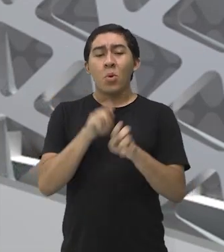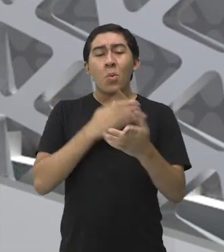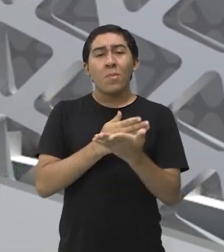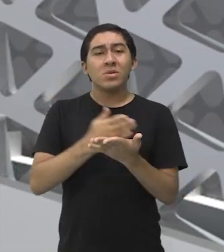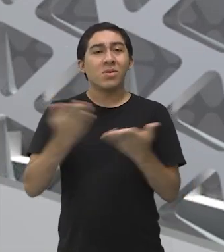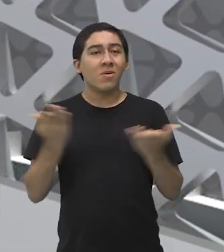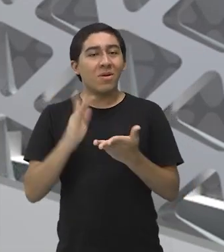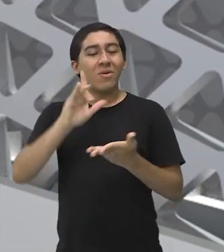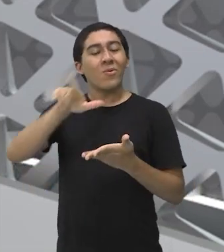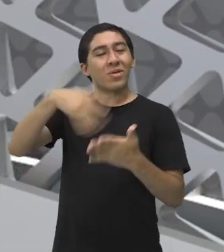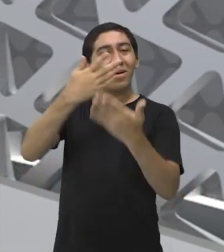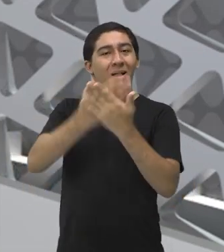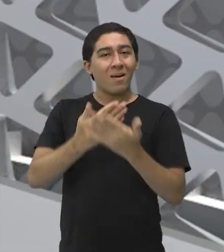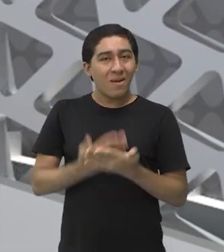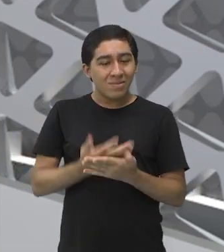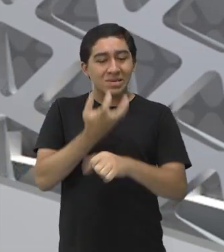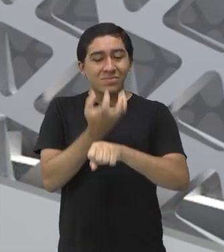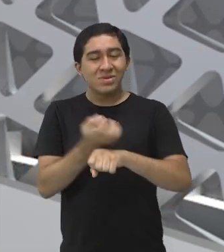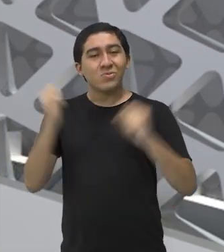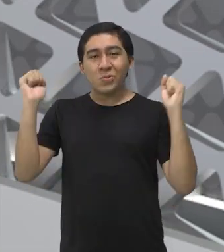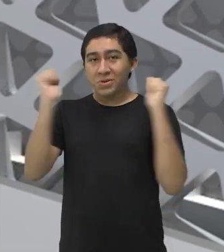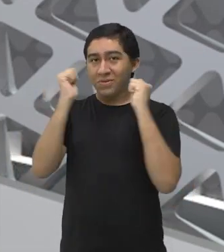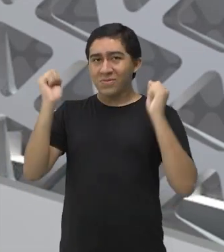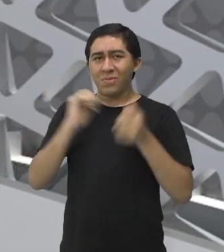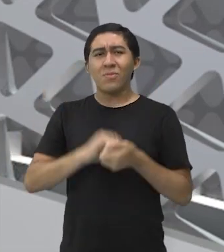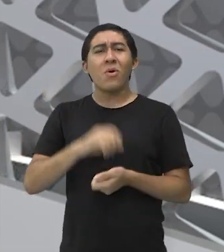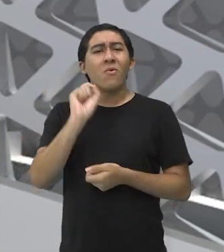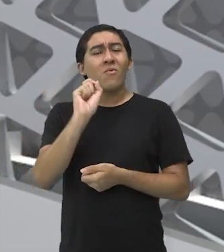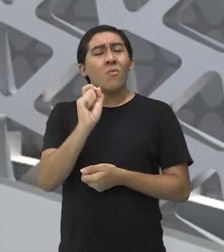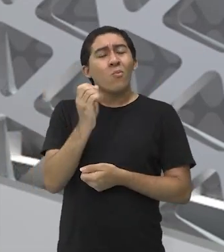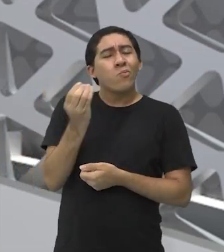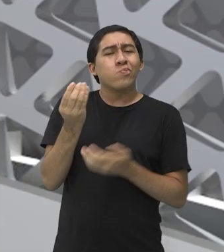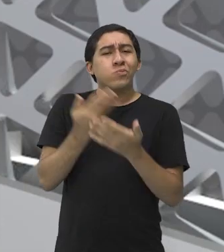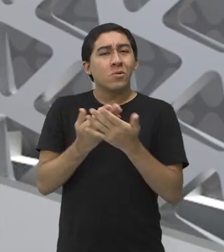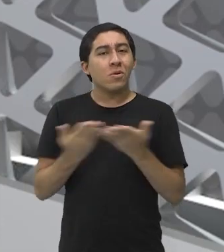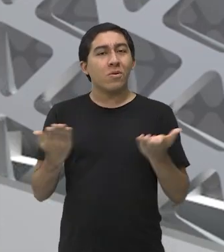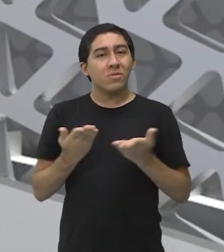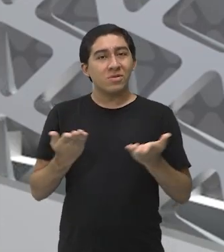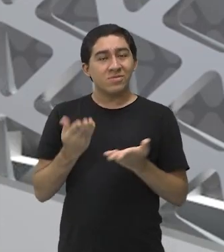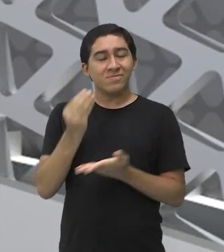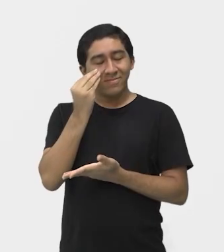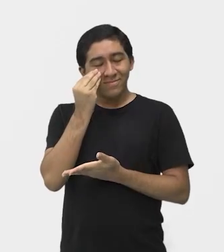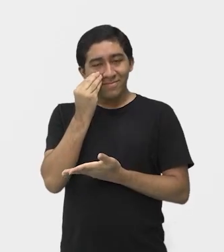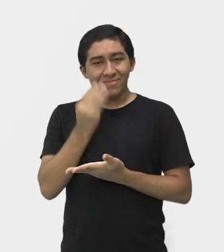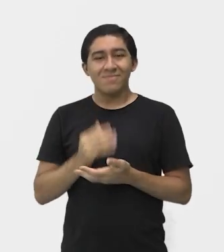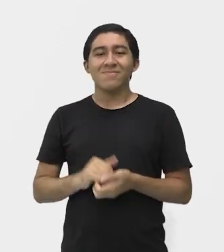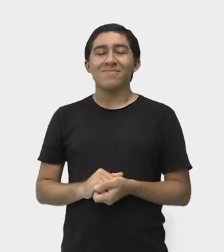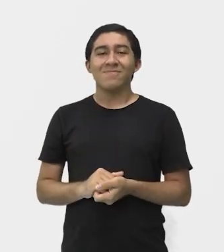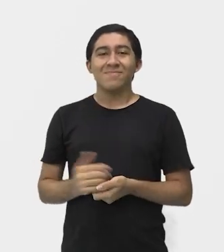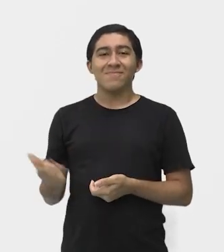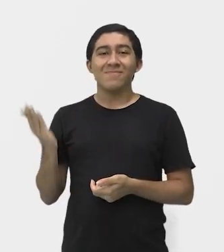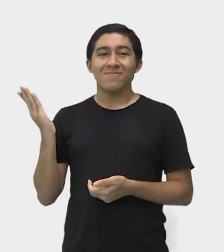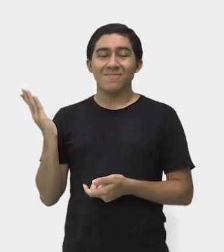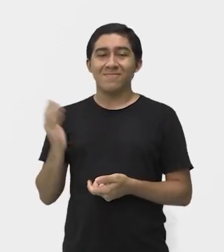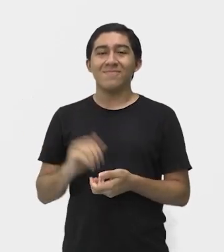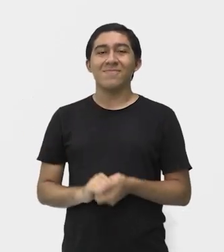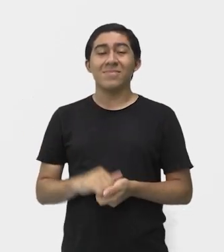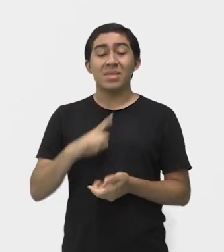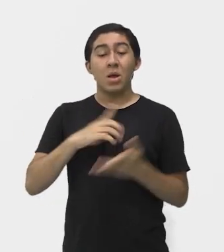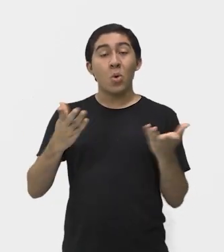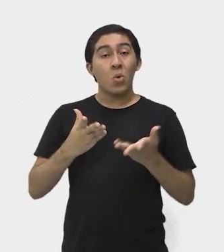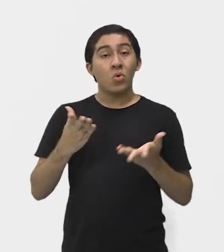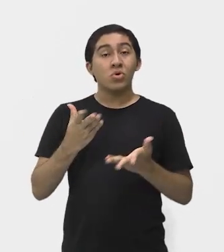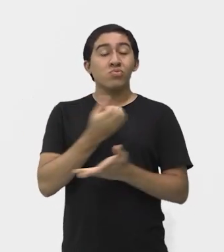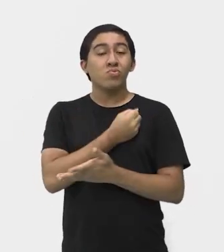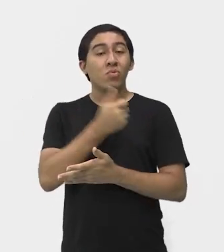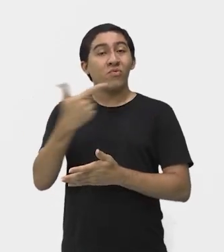início a mais uma aula de educação física, vamos ver o que nós vamos estudar nessa nossa aula de hoje, vamos lá? Hoje nós temos aí